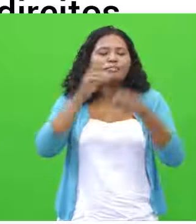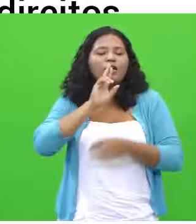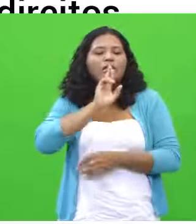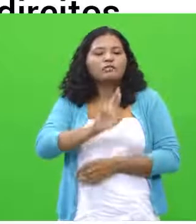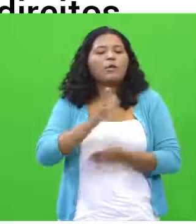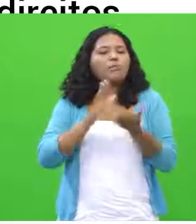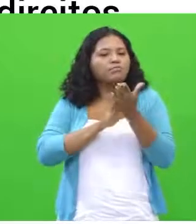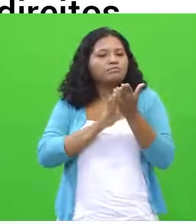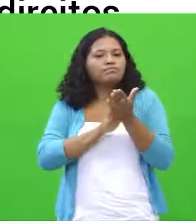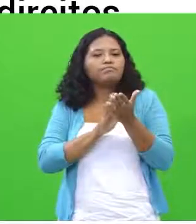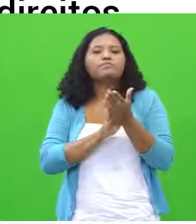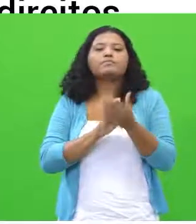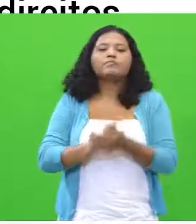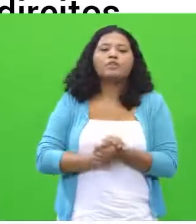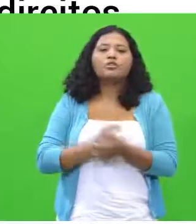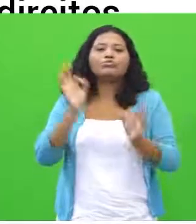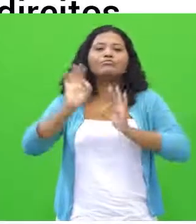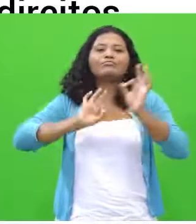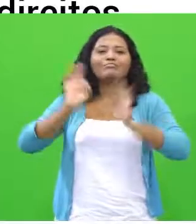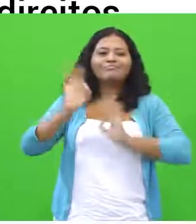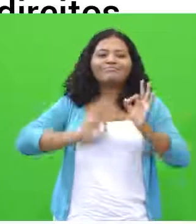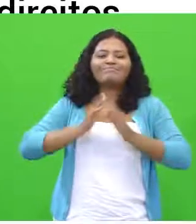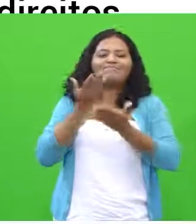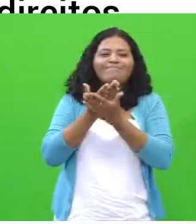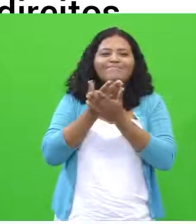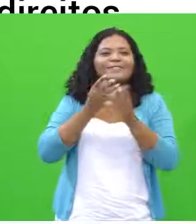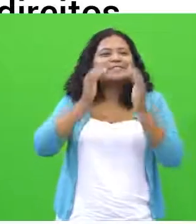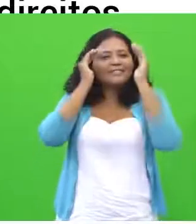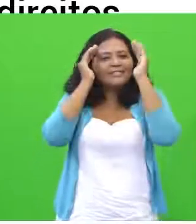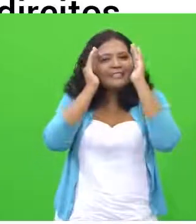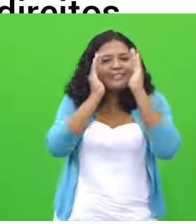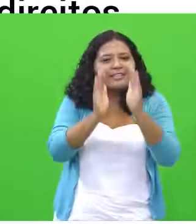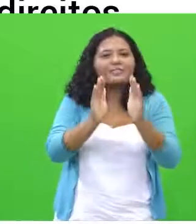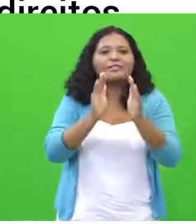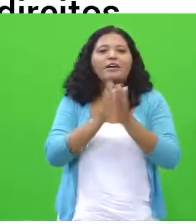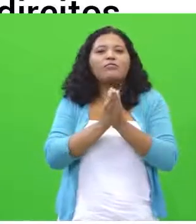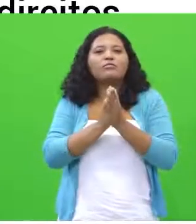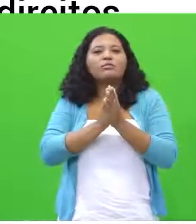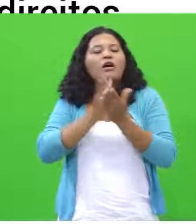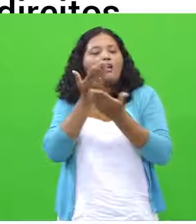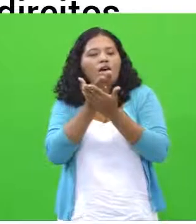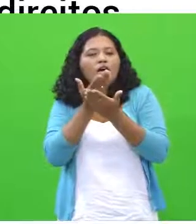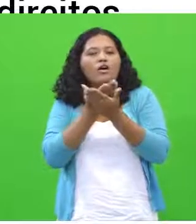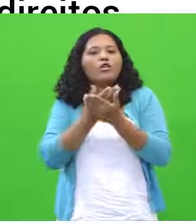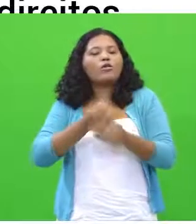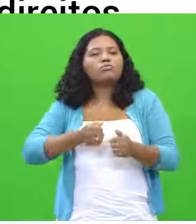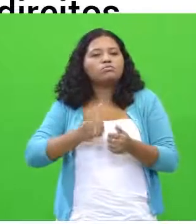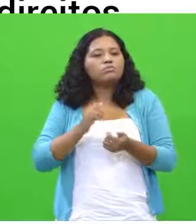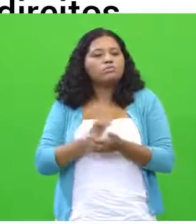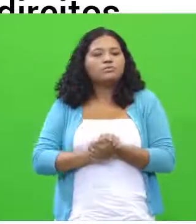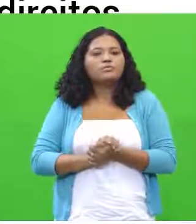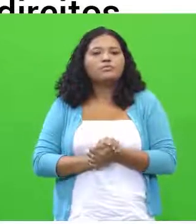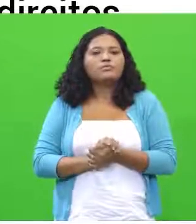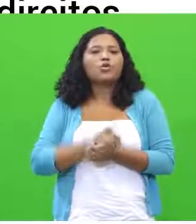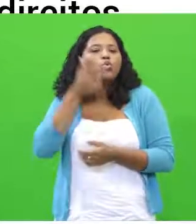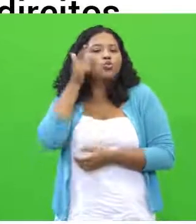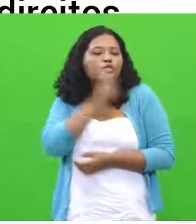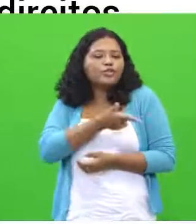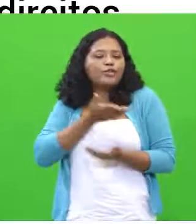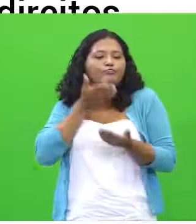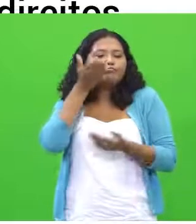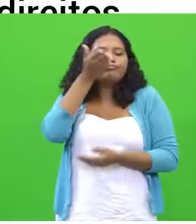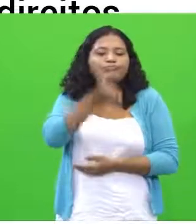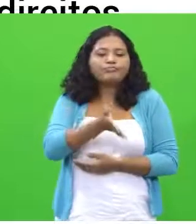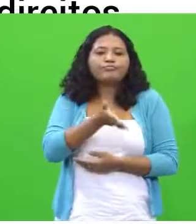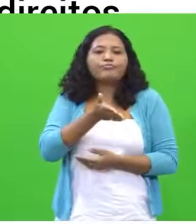parabéns, estão se preparando mesmo, prestando atenção. Espero que sejam bem-sucedidos, como os demais participantes